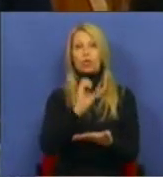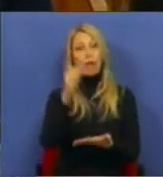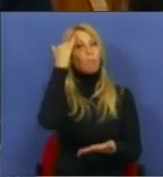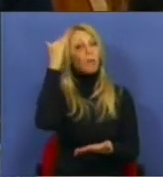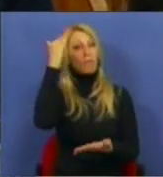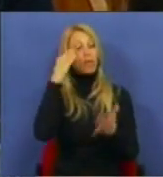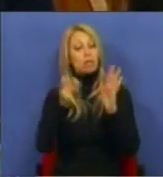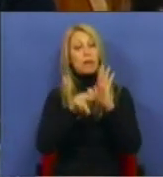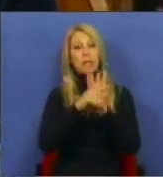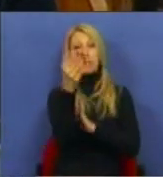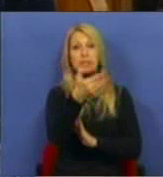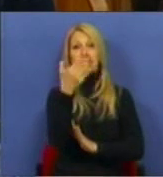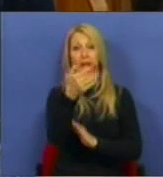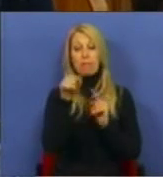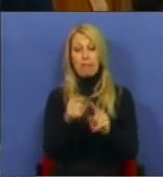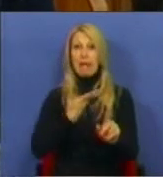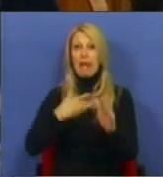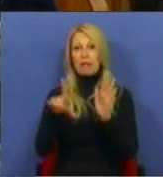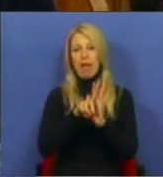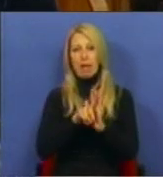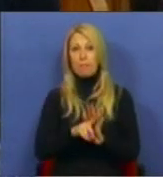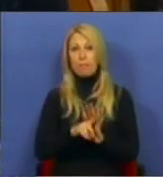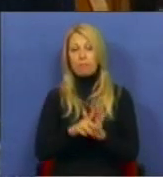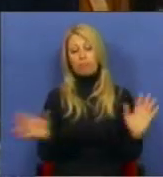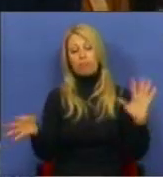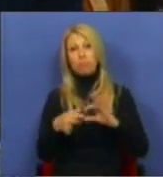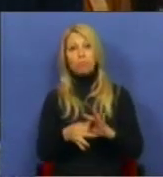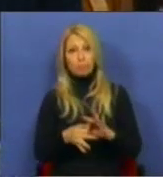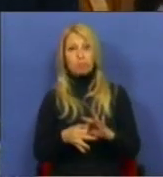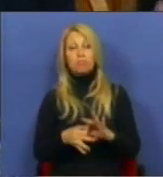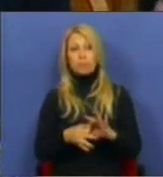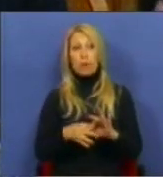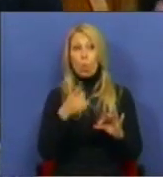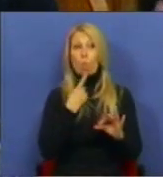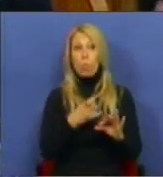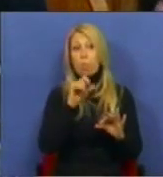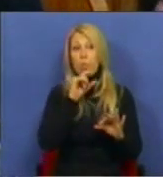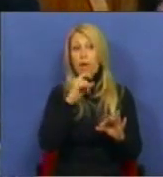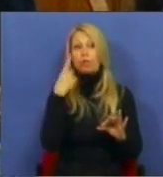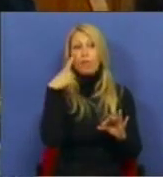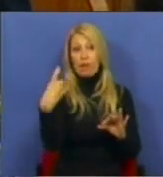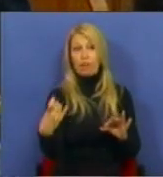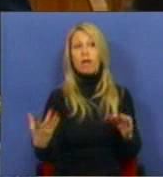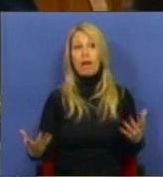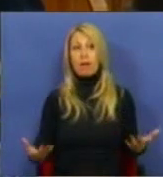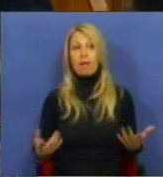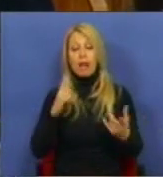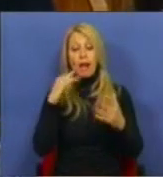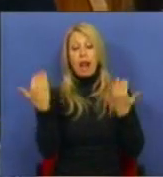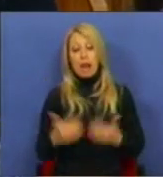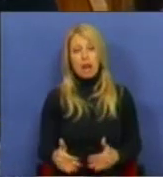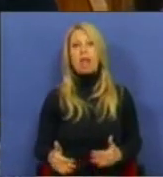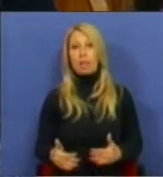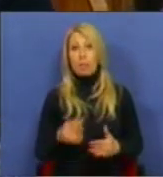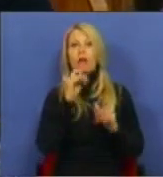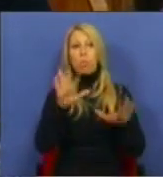no artigo 7º desse Decreto-Lei. De acordo com a realidade que pudemos constatar no terreno, esse limite pode ser